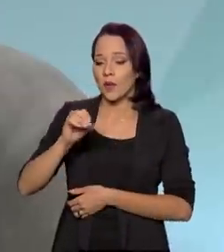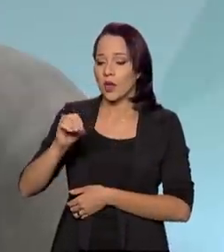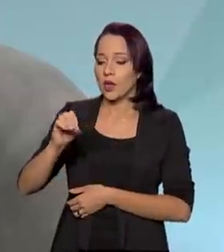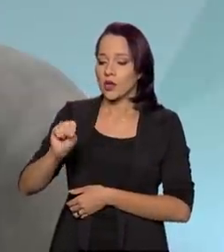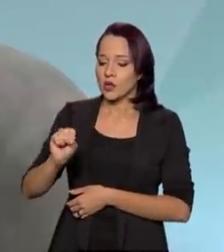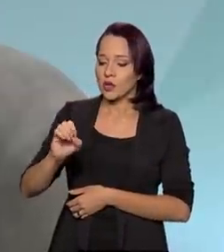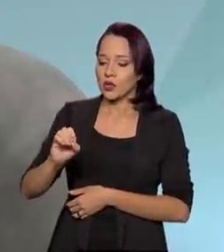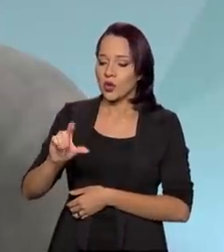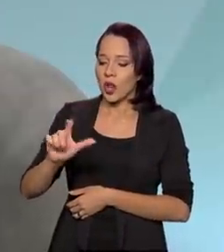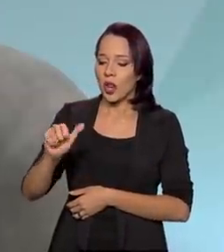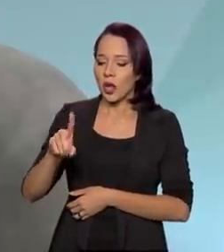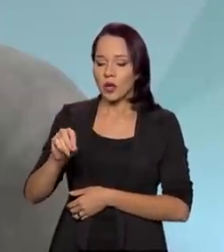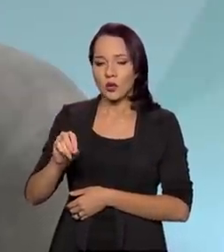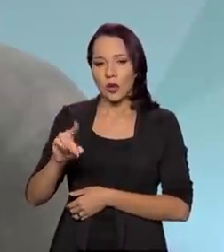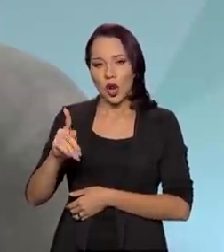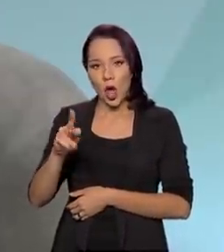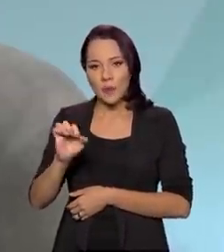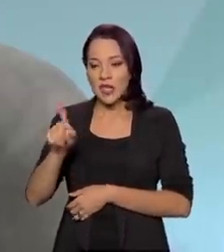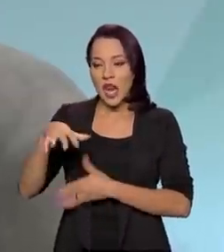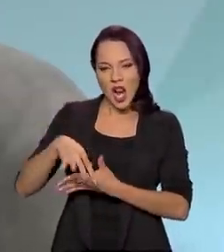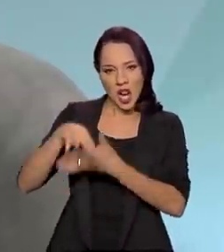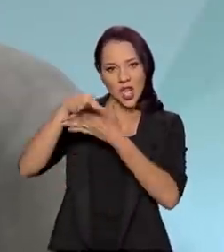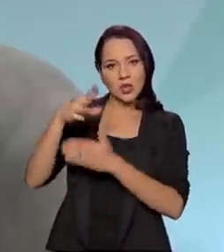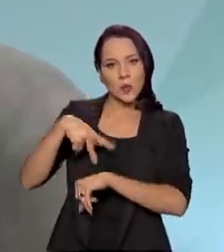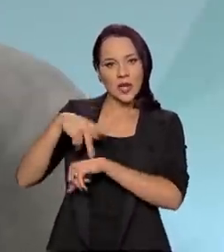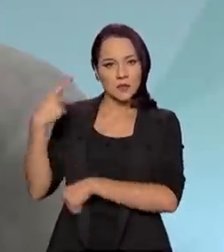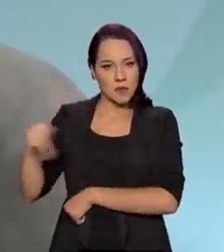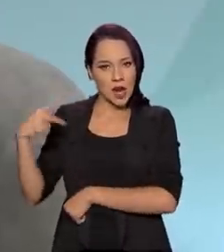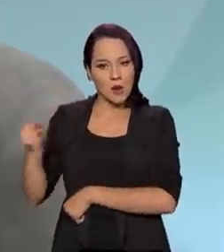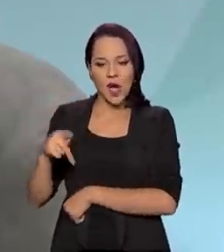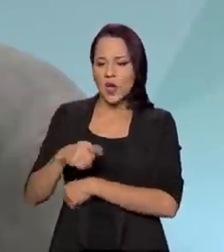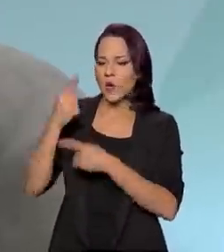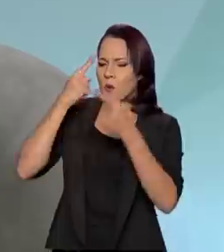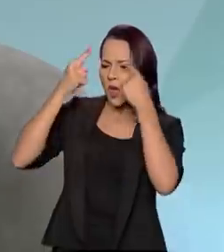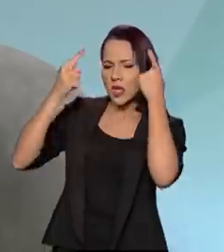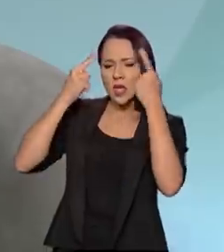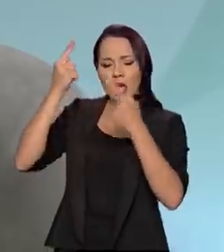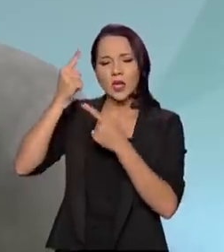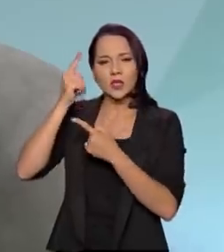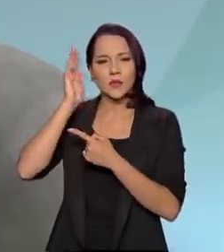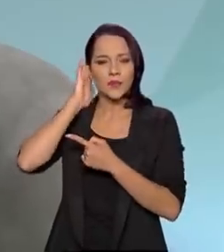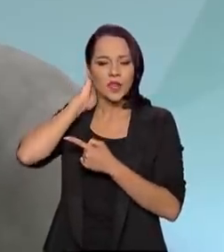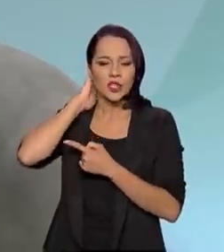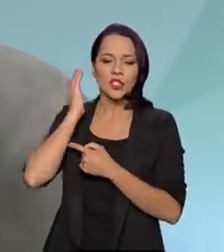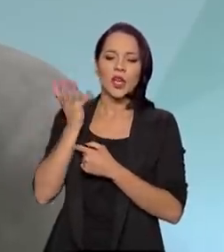um líder para o Paraguai, com ideias de